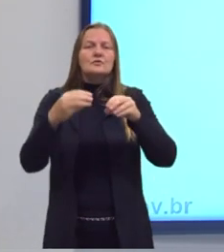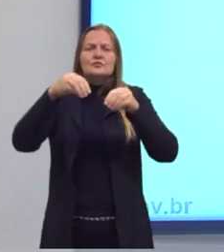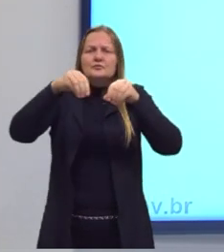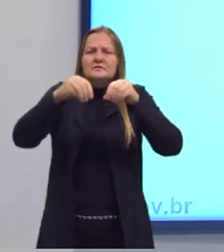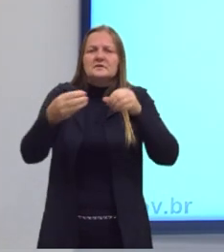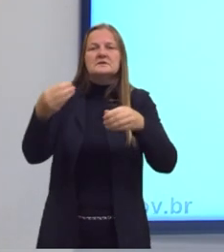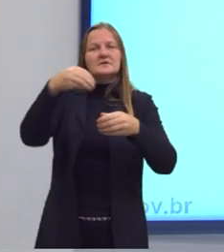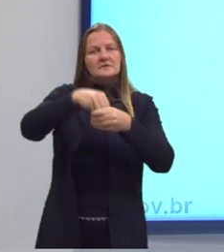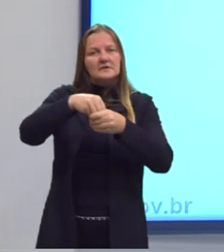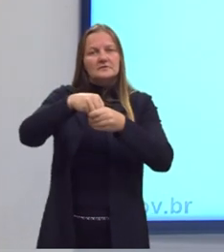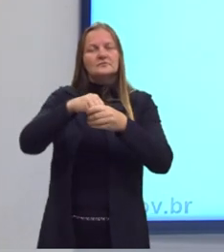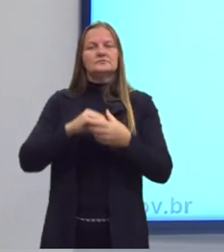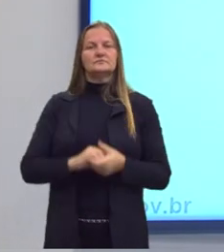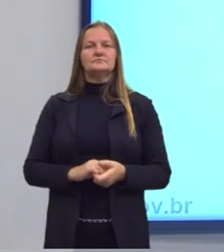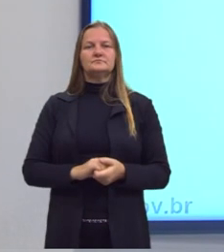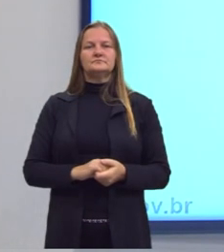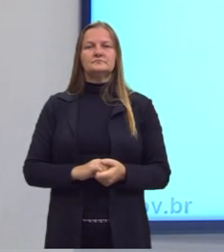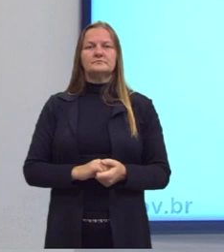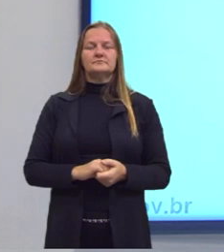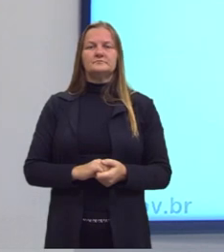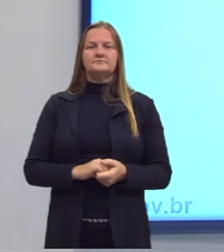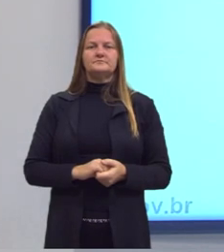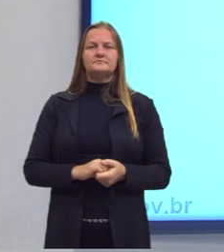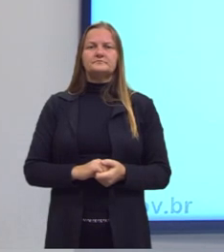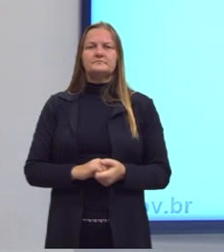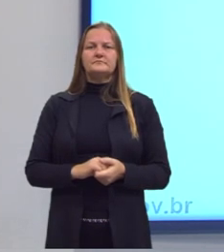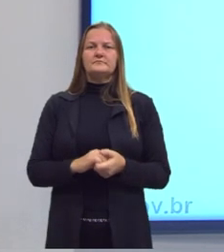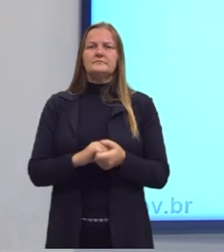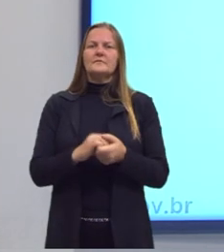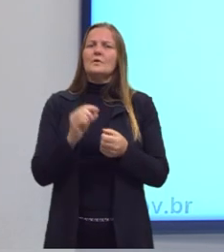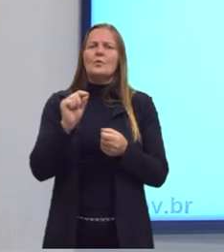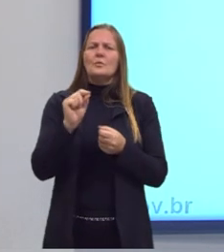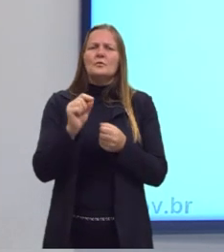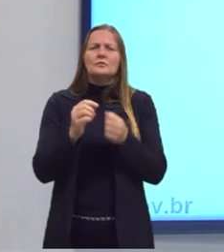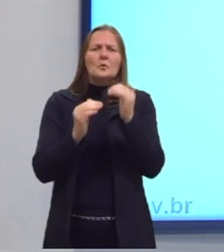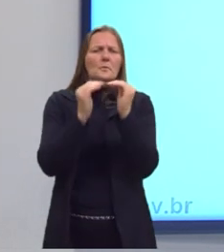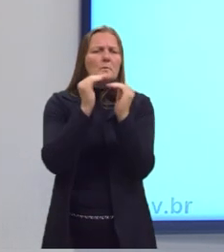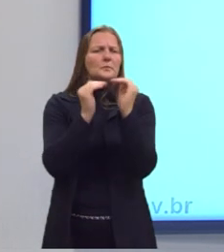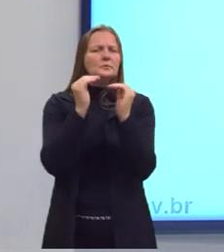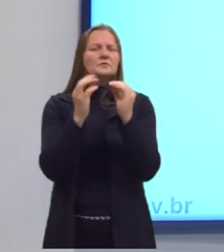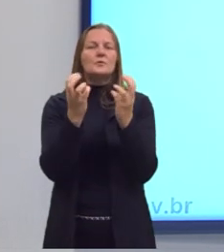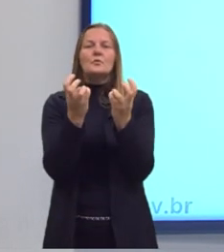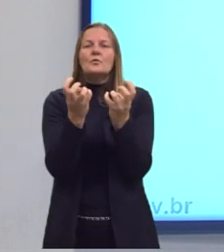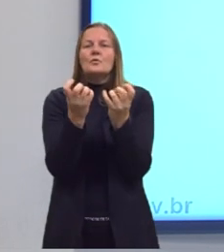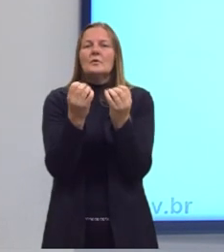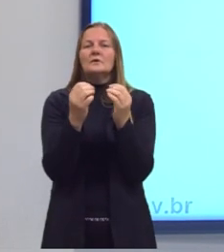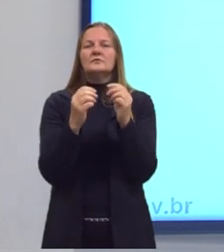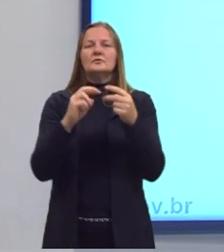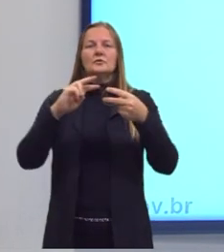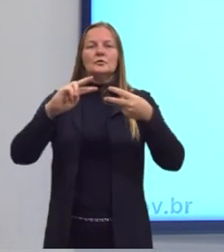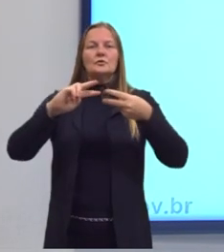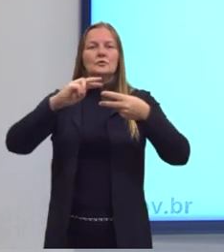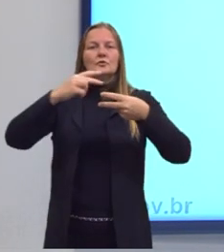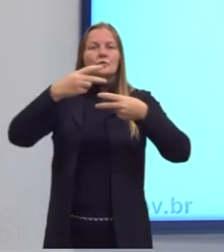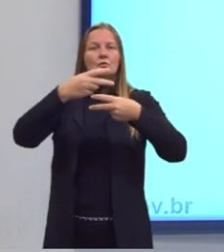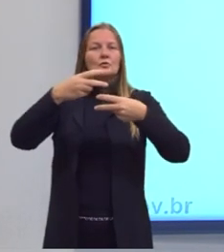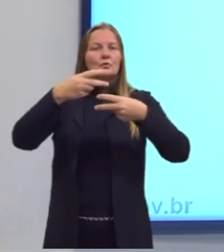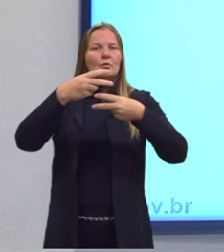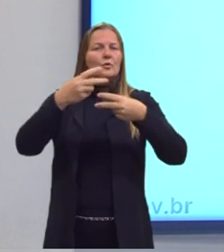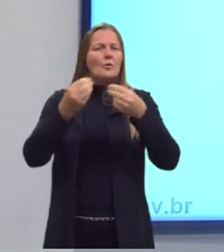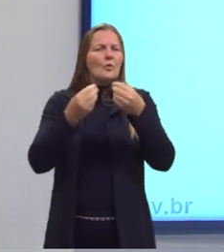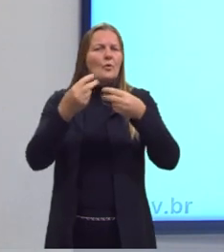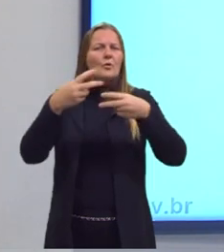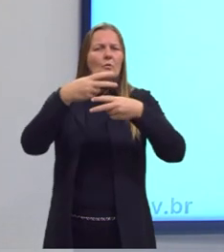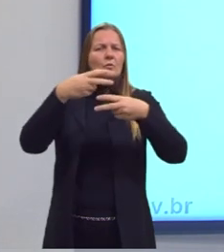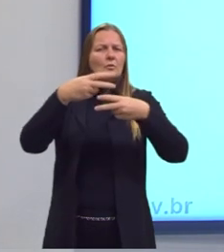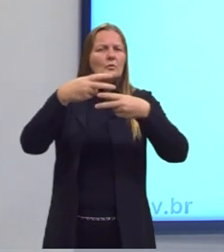parte das reações químicas, com base nas proporções dadas pelos coeficientes da reação. Então, o